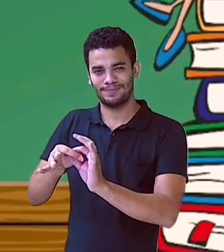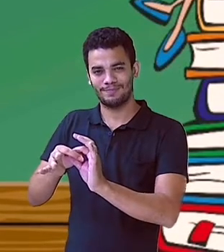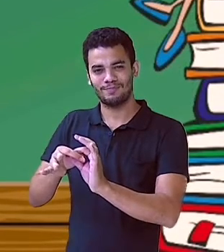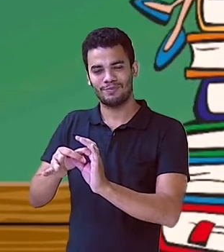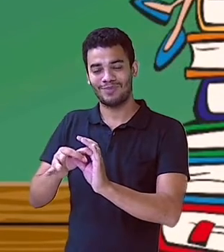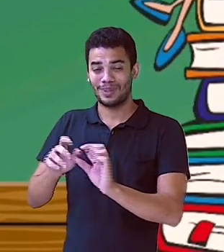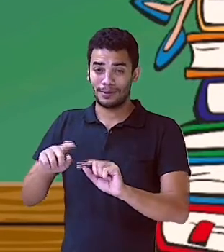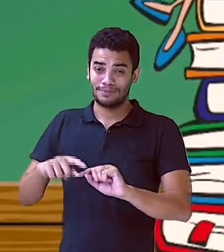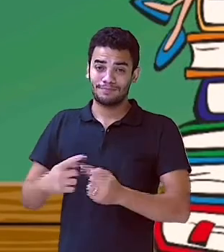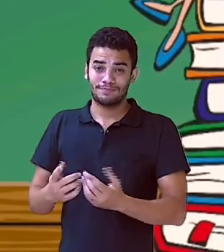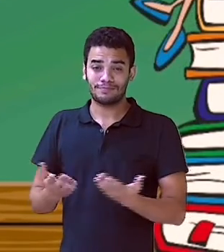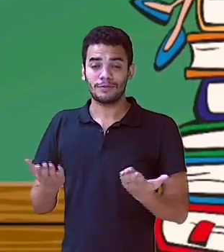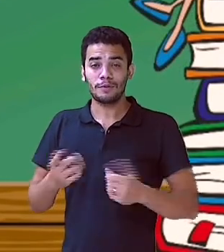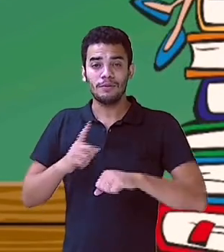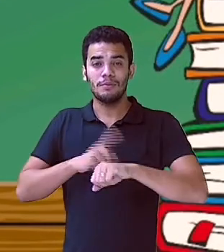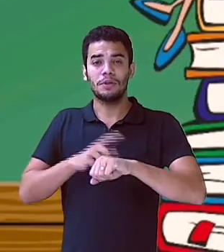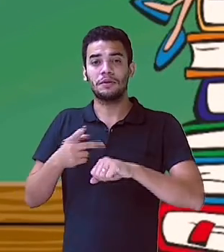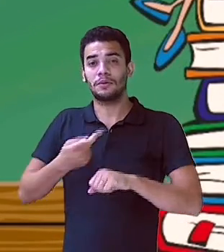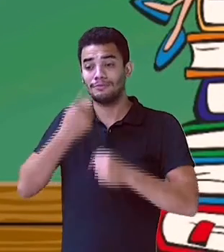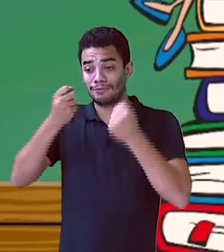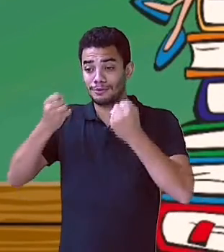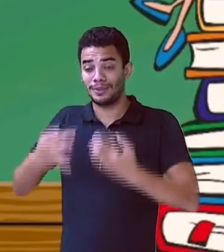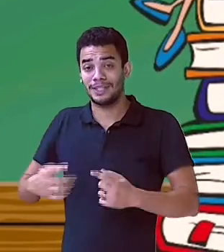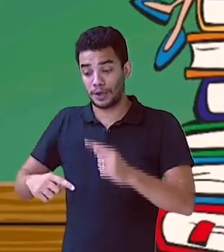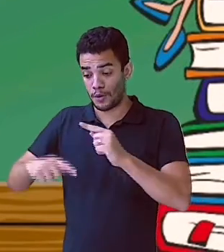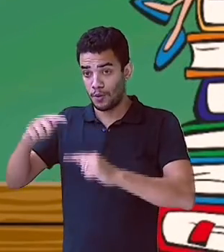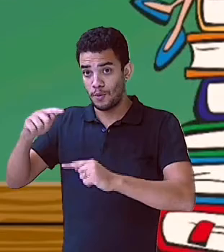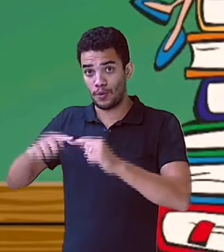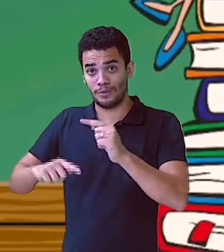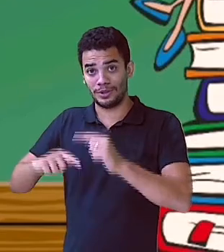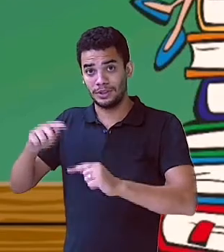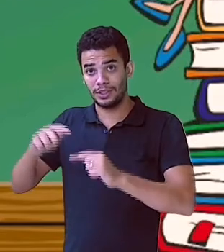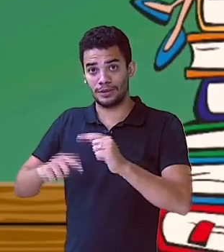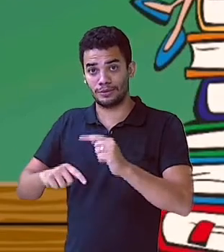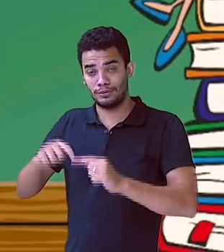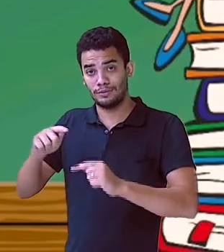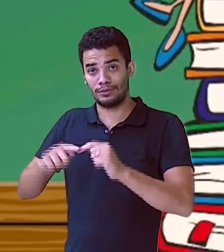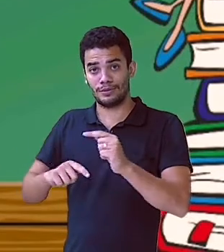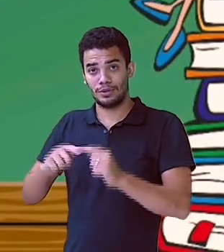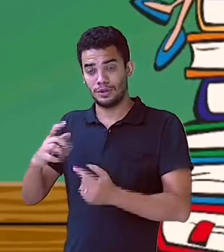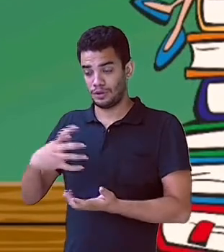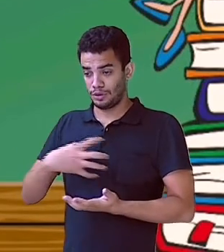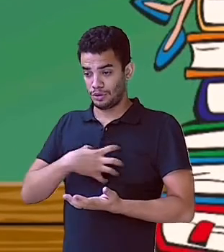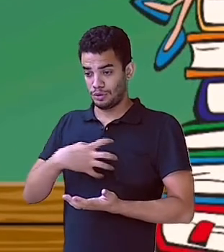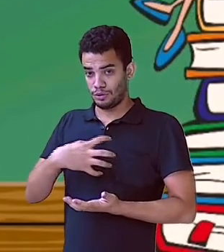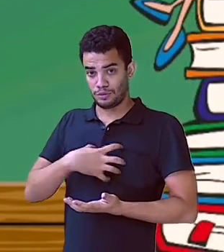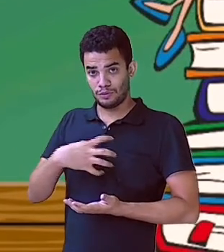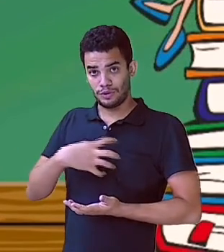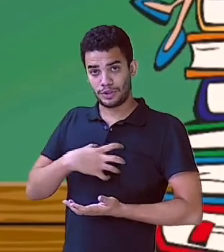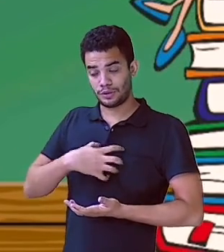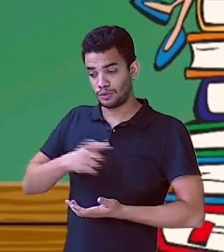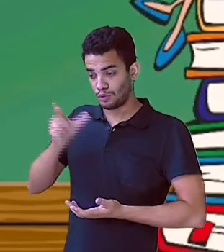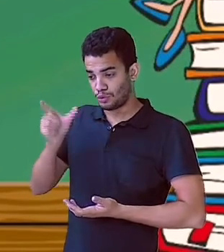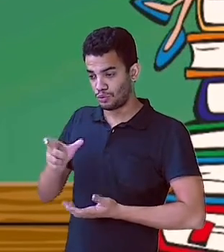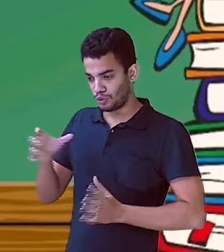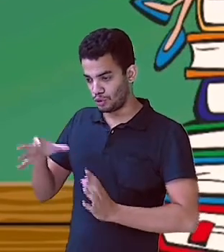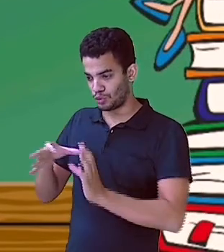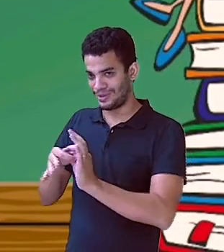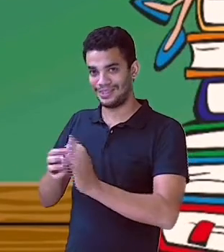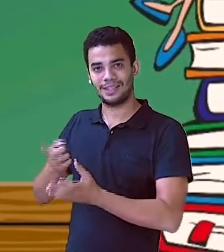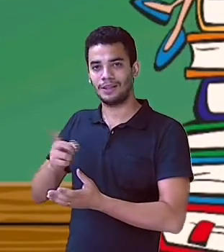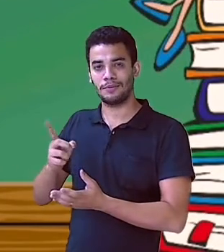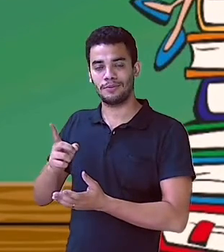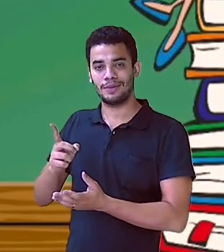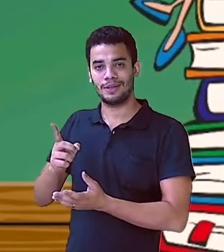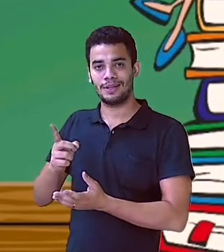objeto, é uma relação aí não mais com o sujeito, não. Vai ser com o complemento do verbo. Isso